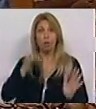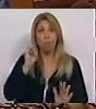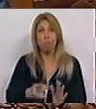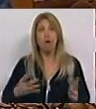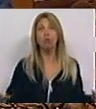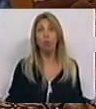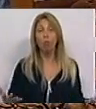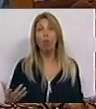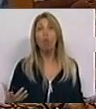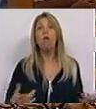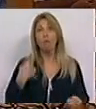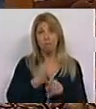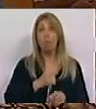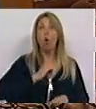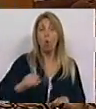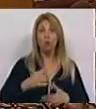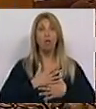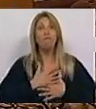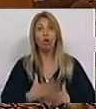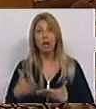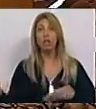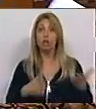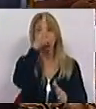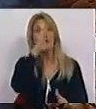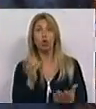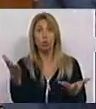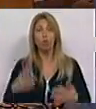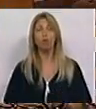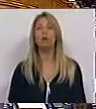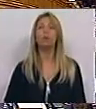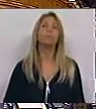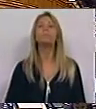contra a vontade e contra a estratégia do Governo. Muito obrigado, Sr. Deputado.